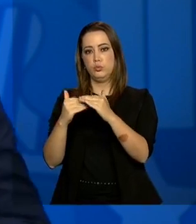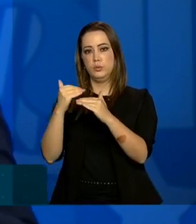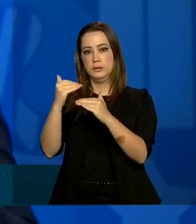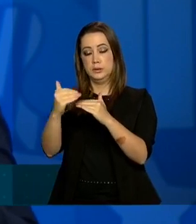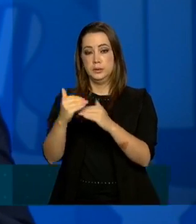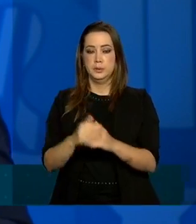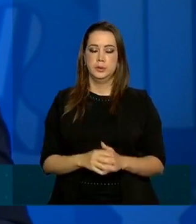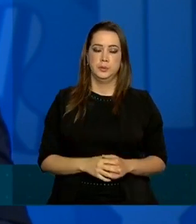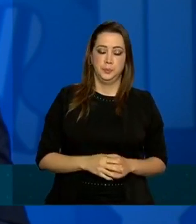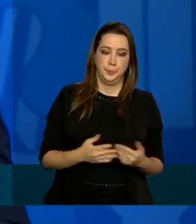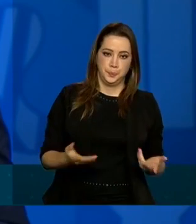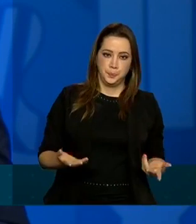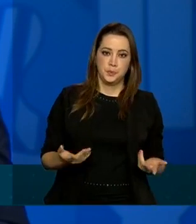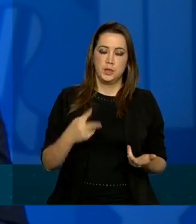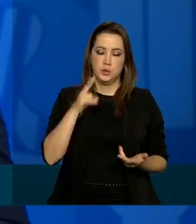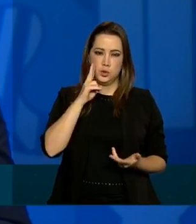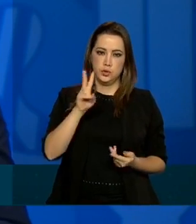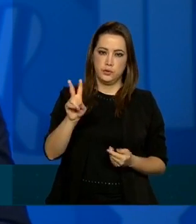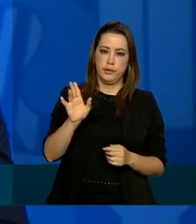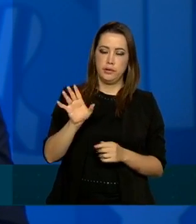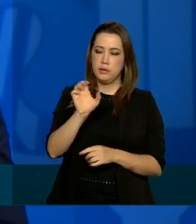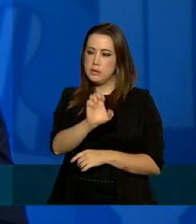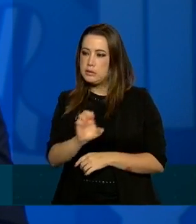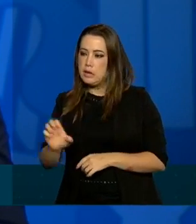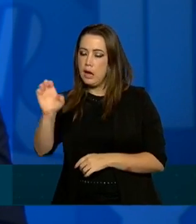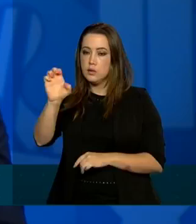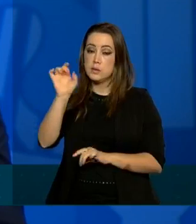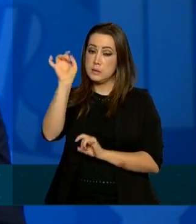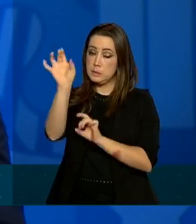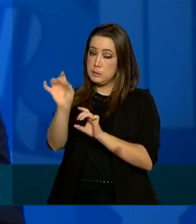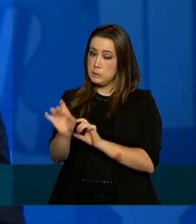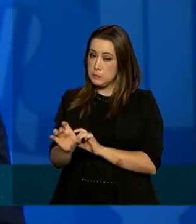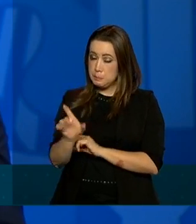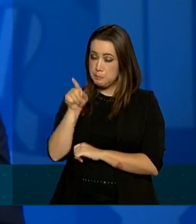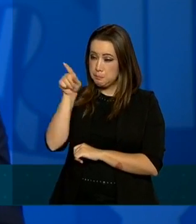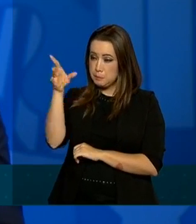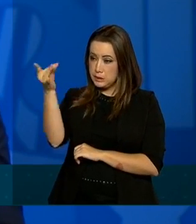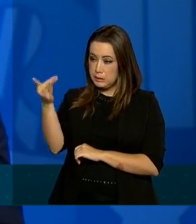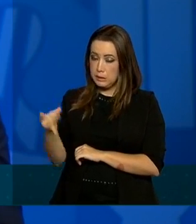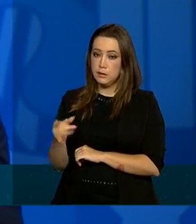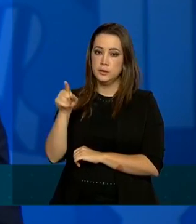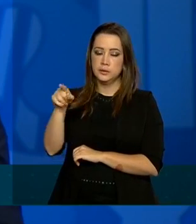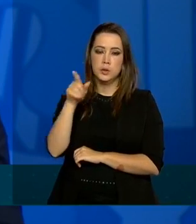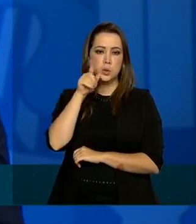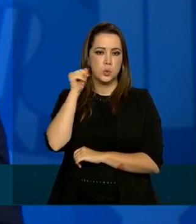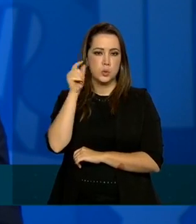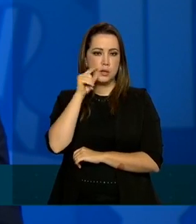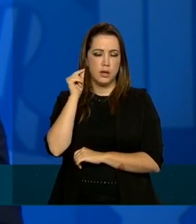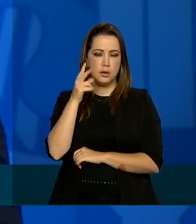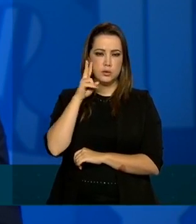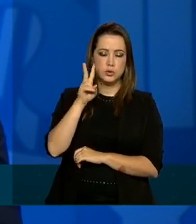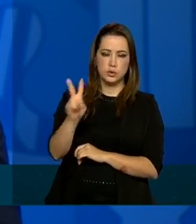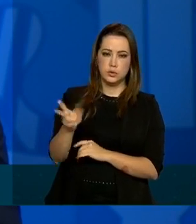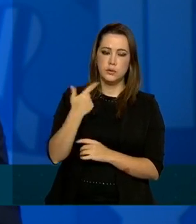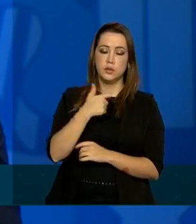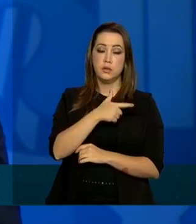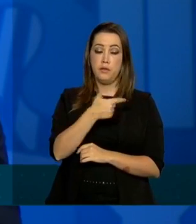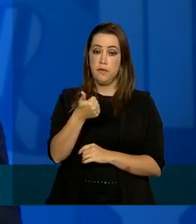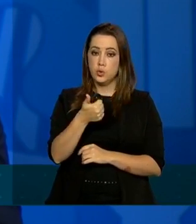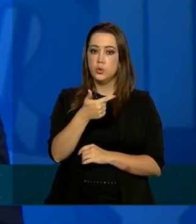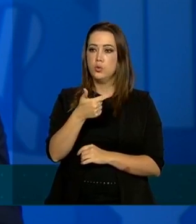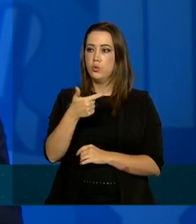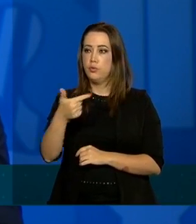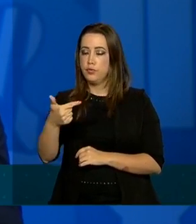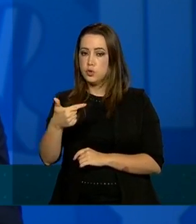Observando estados específicos, no Ceará, a gente observa justamente entre as semanas epidemiológicas 21 e